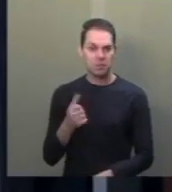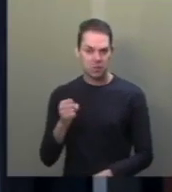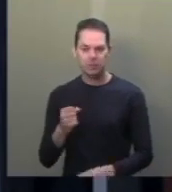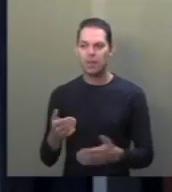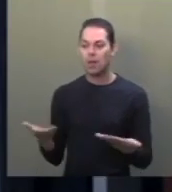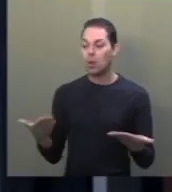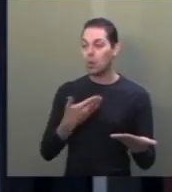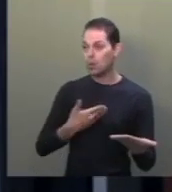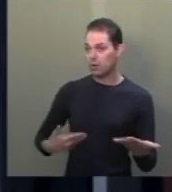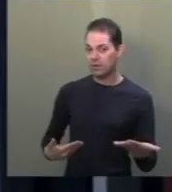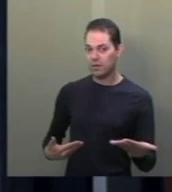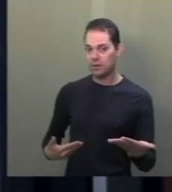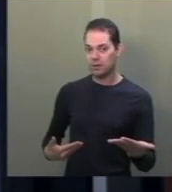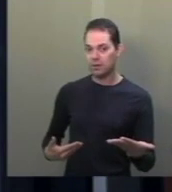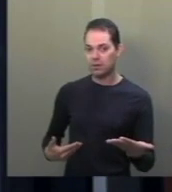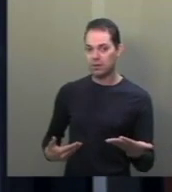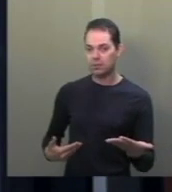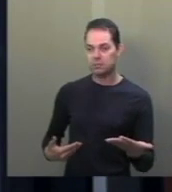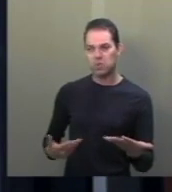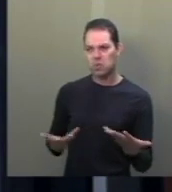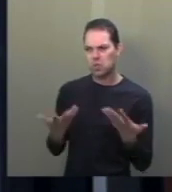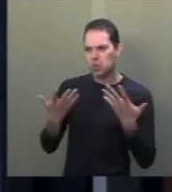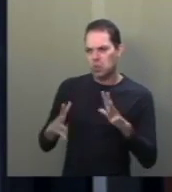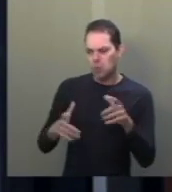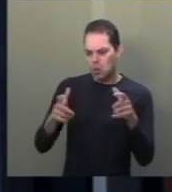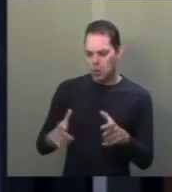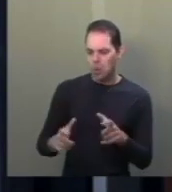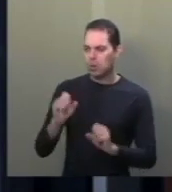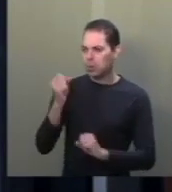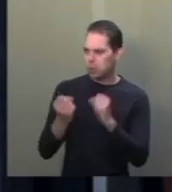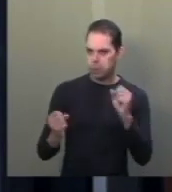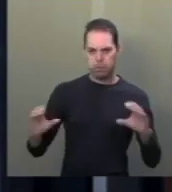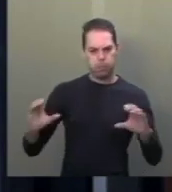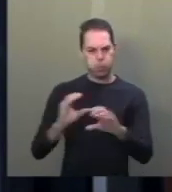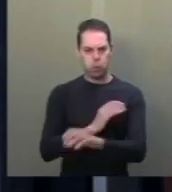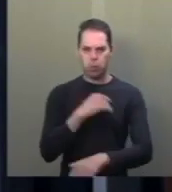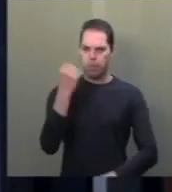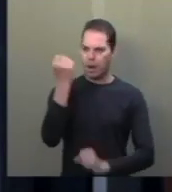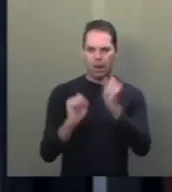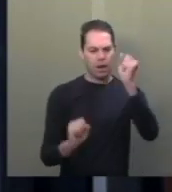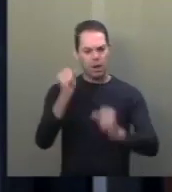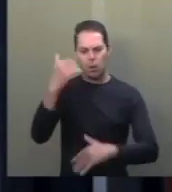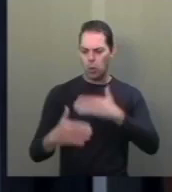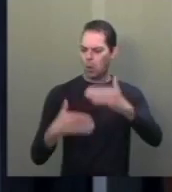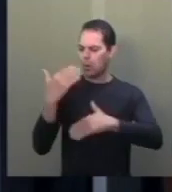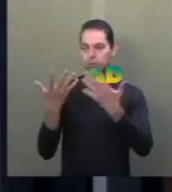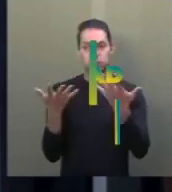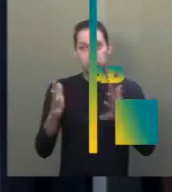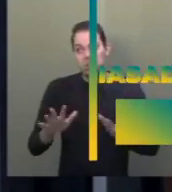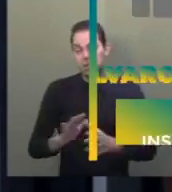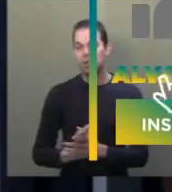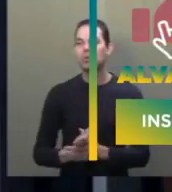não desejava que estas refinarias operassem na sua plenitude. E com isso